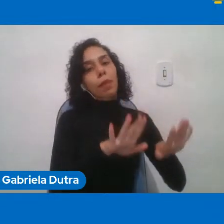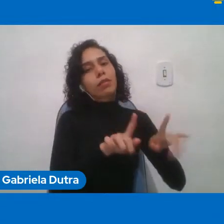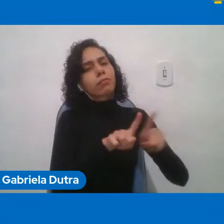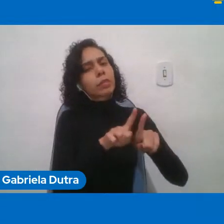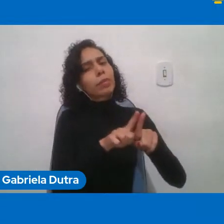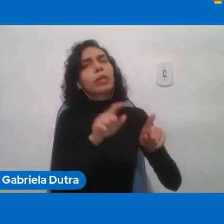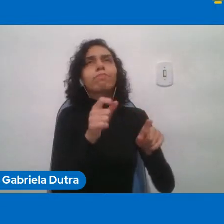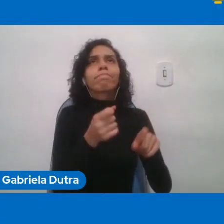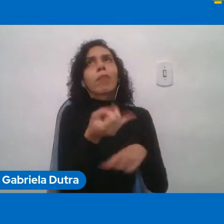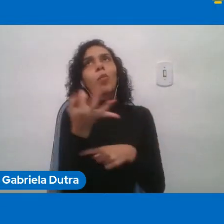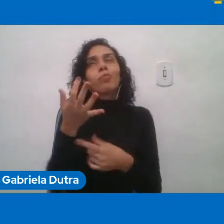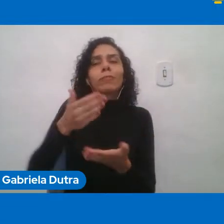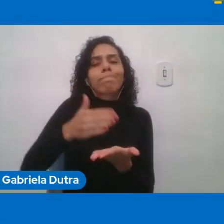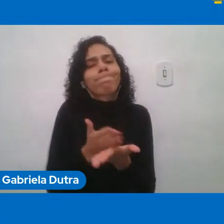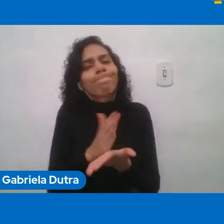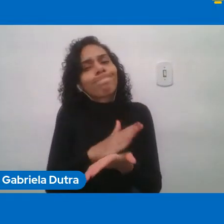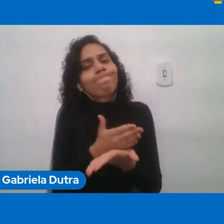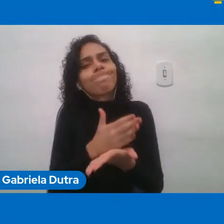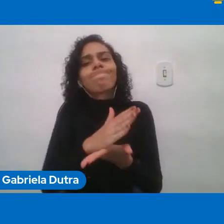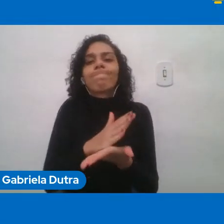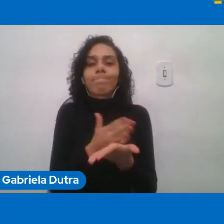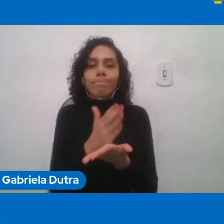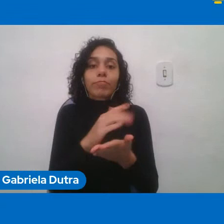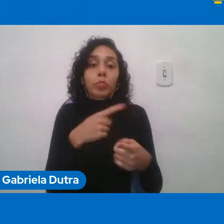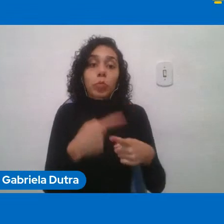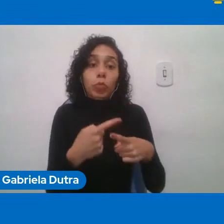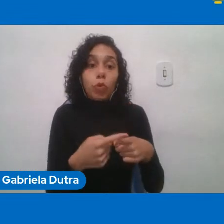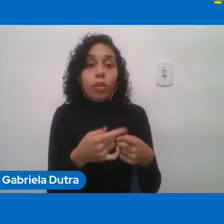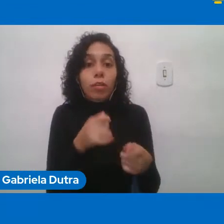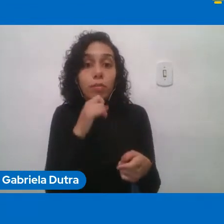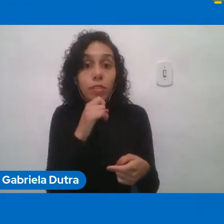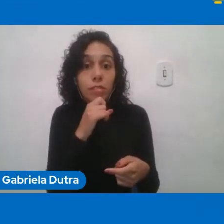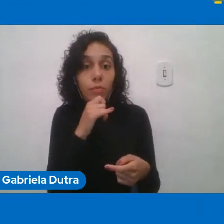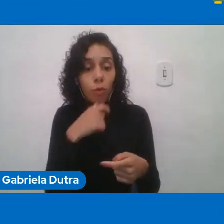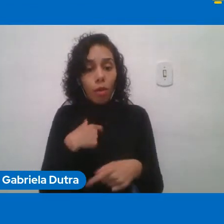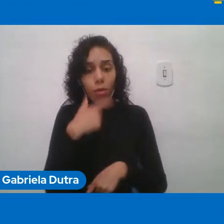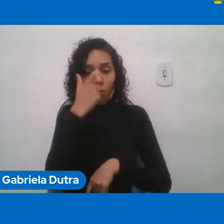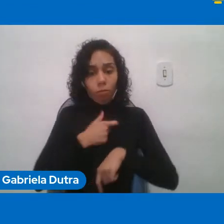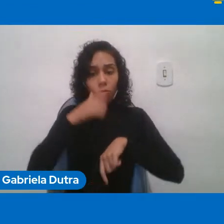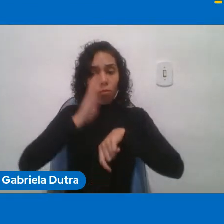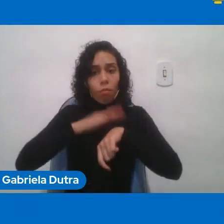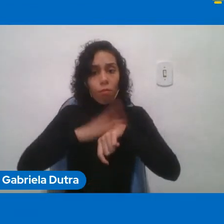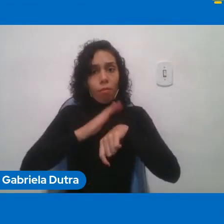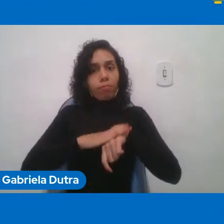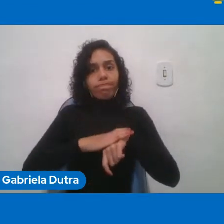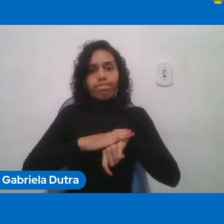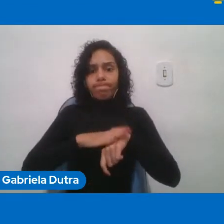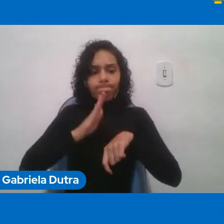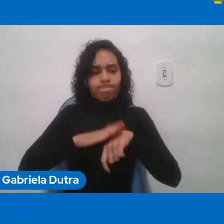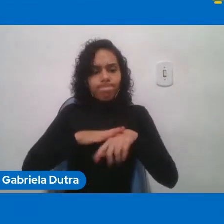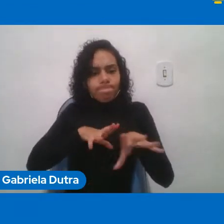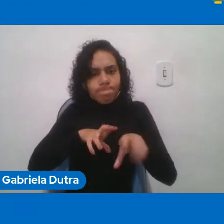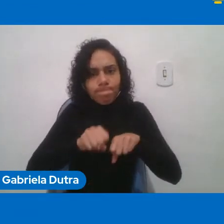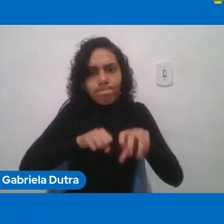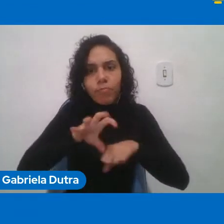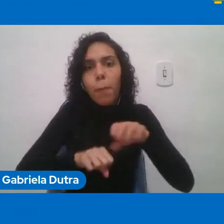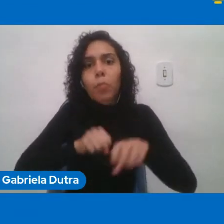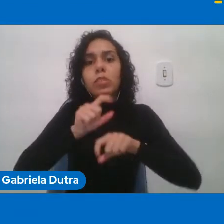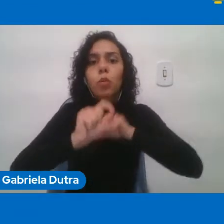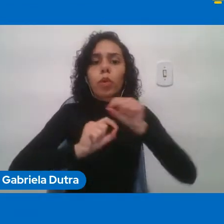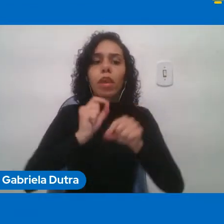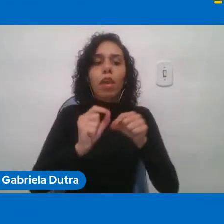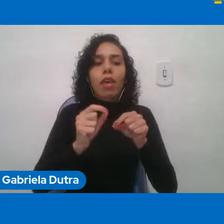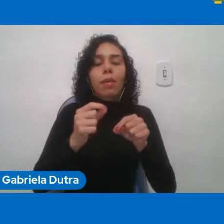nossa eu tive que ir atrás de entender o problema isso é muito difícil né que é o propósito da disciplina